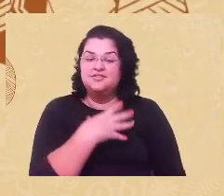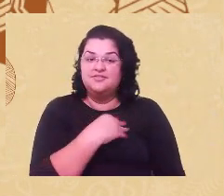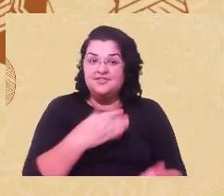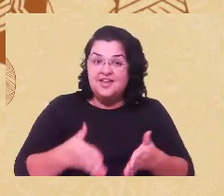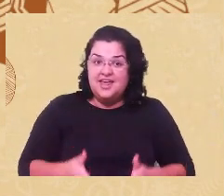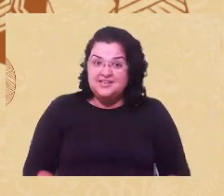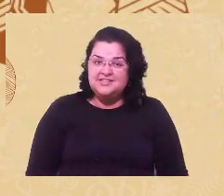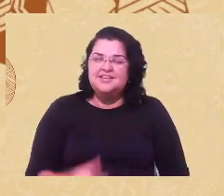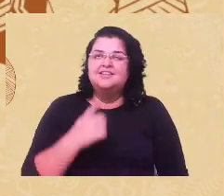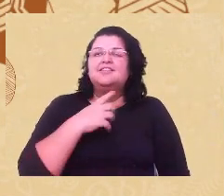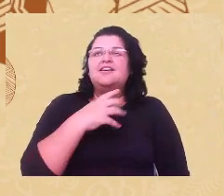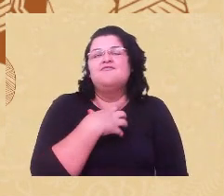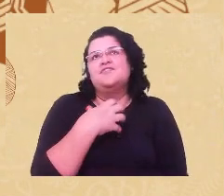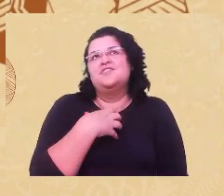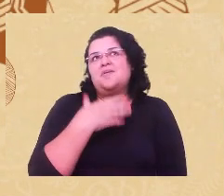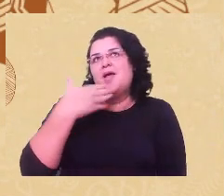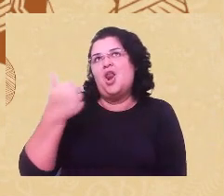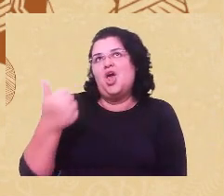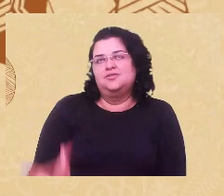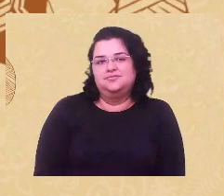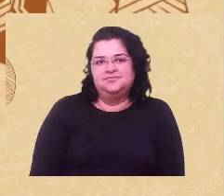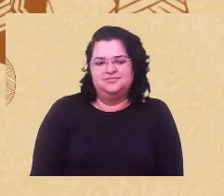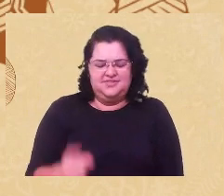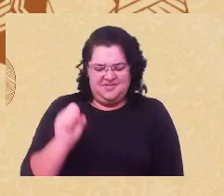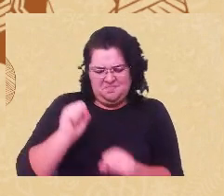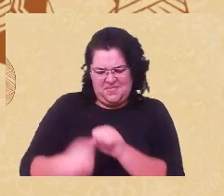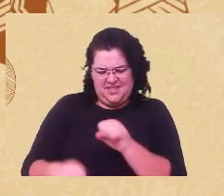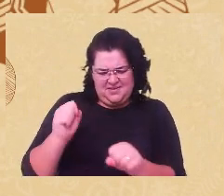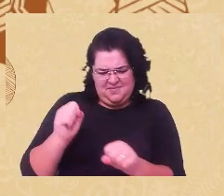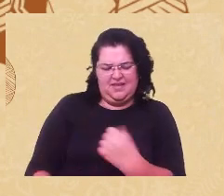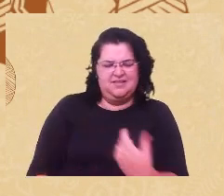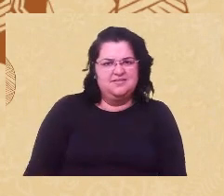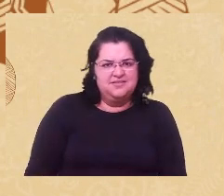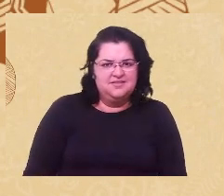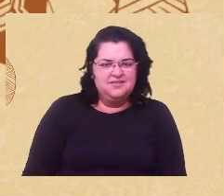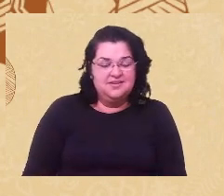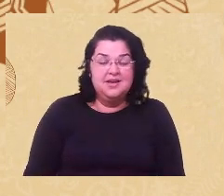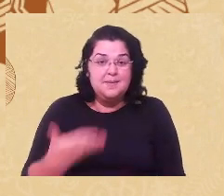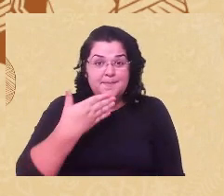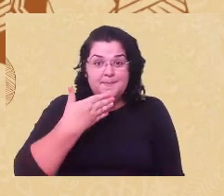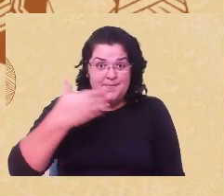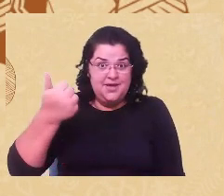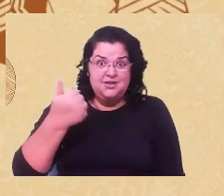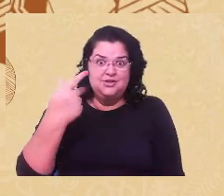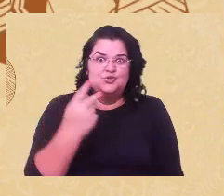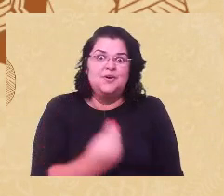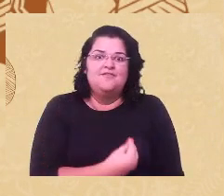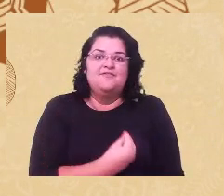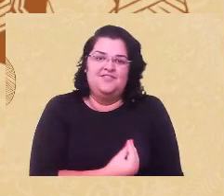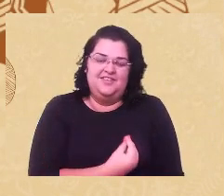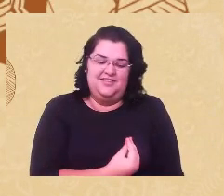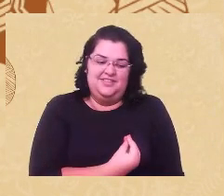sentido, assassina, desnaturada, vai ser a melhor coisa da sua vida, pé de galinha, não mata pinto,